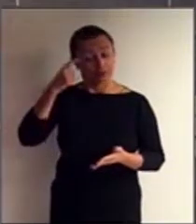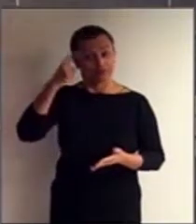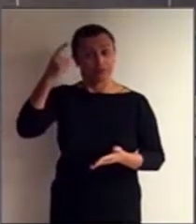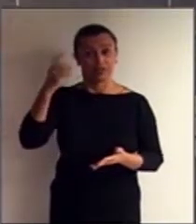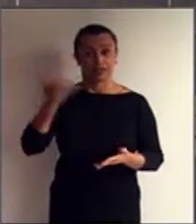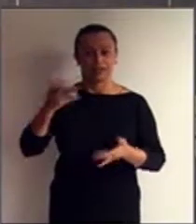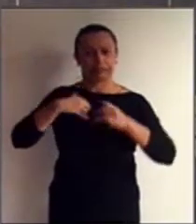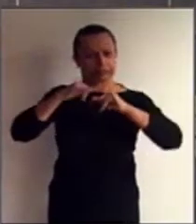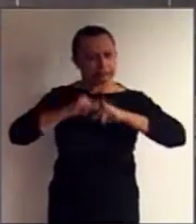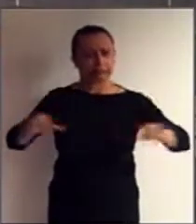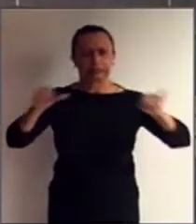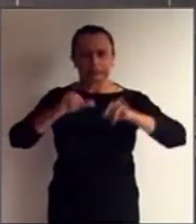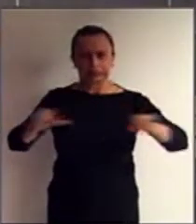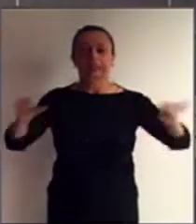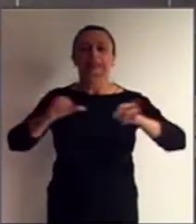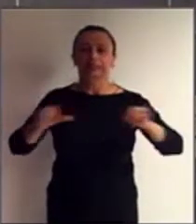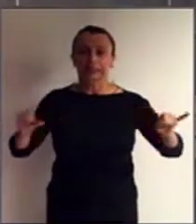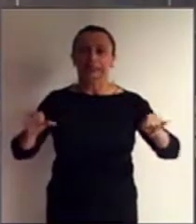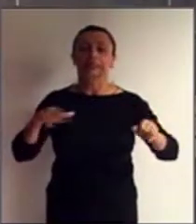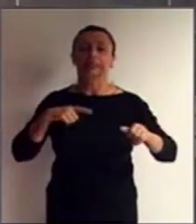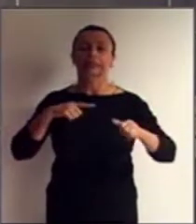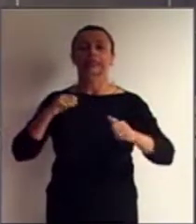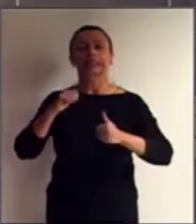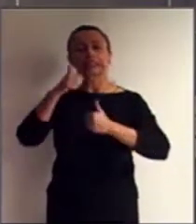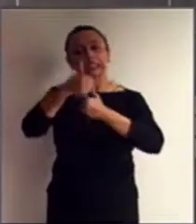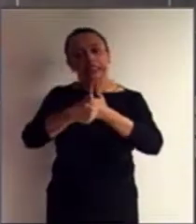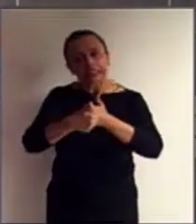esta campanha interdição parcial e mais legal,